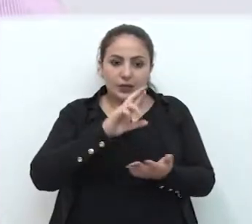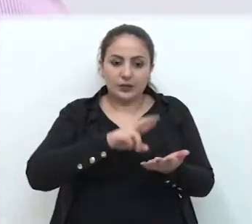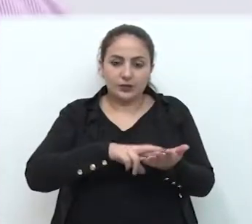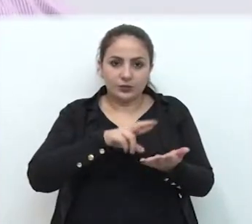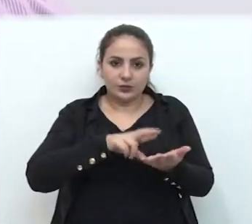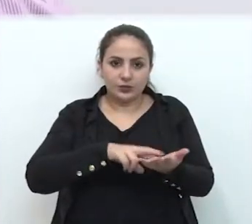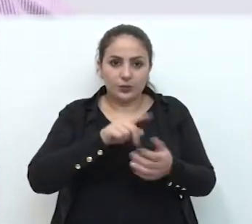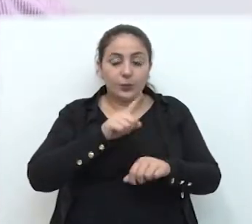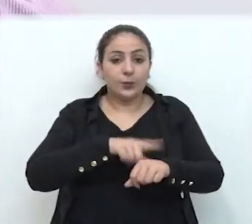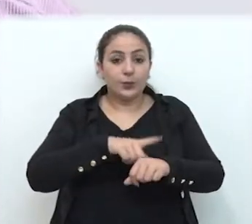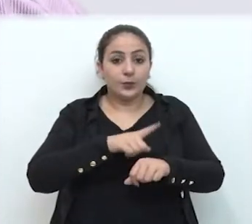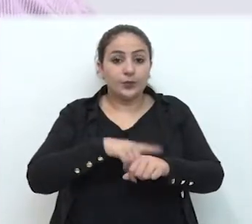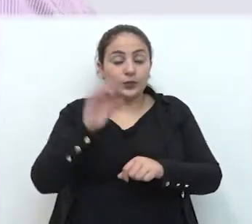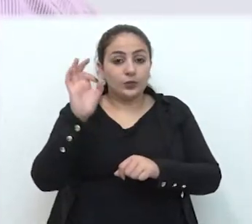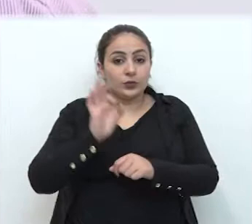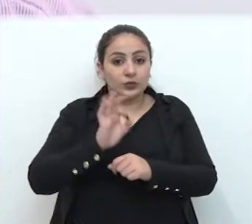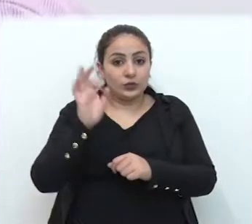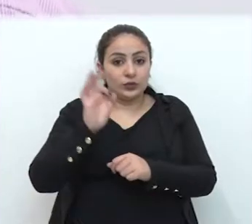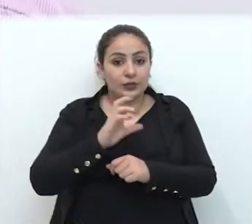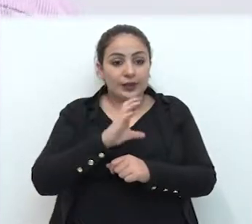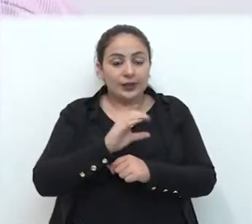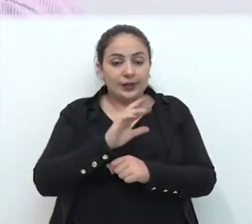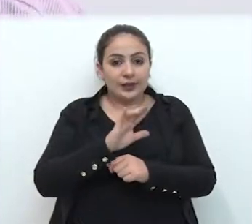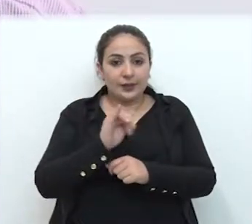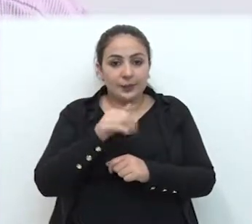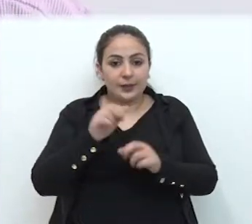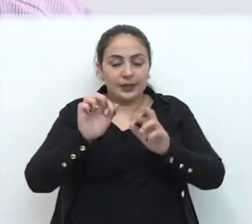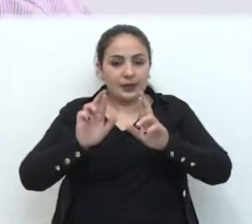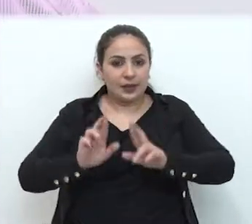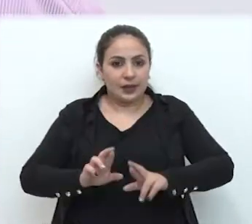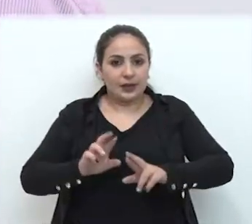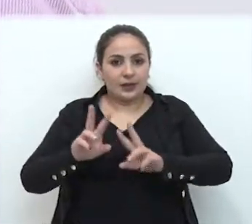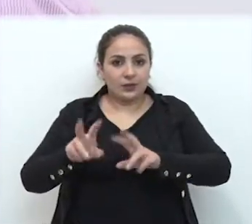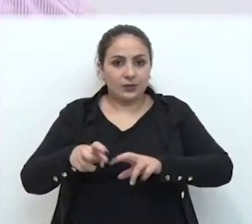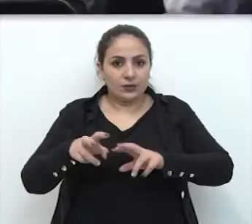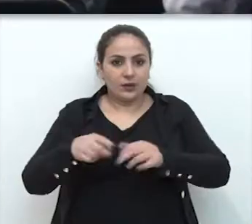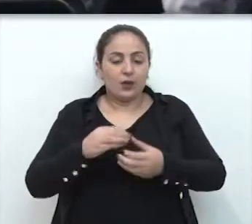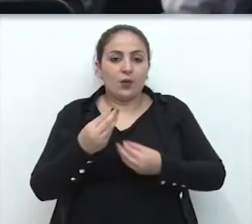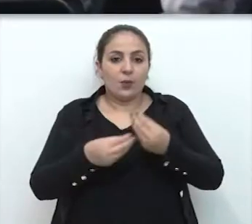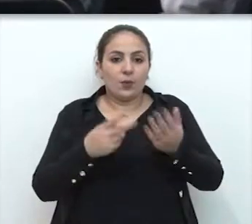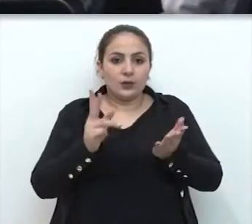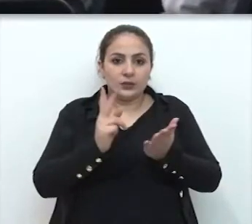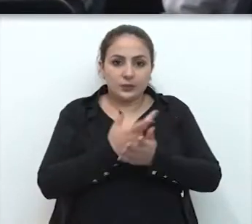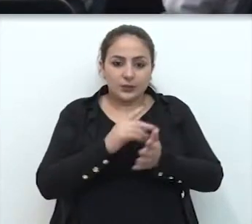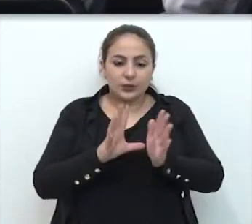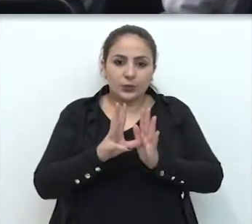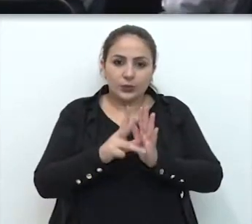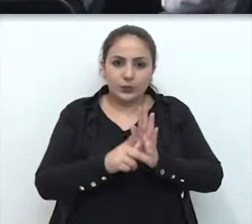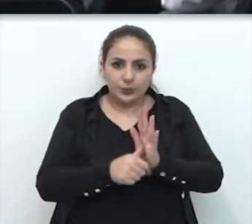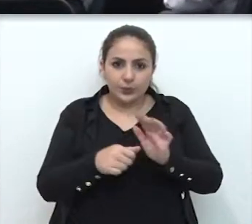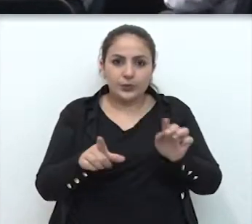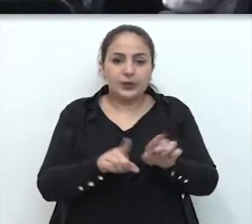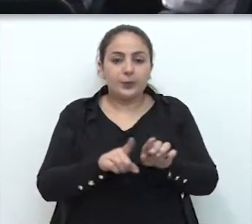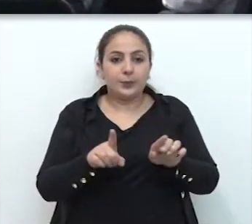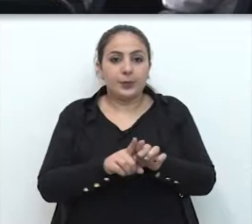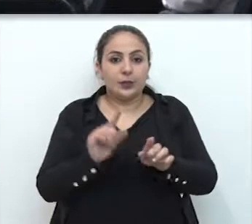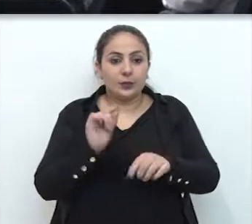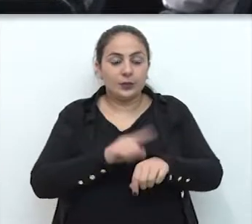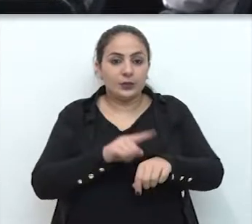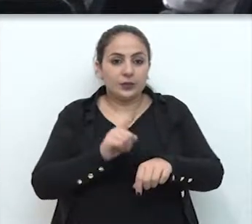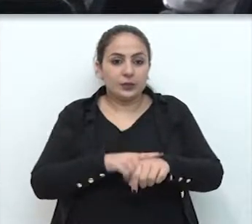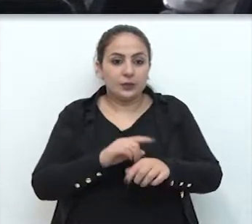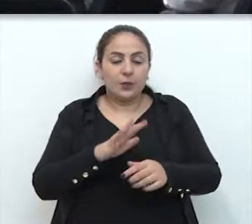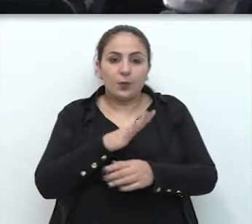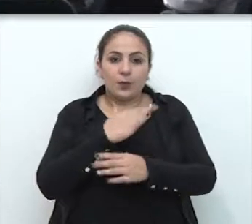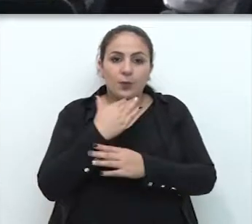Militar registrou um aumento no índice de criminalidade na área rural, com ocorrências de furtos e roubos e, mais